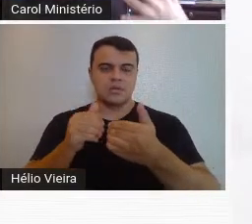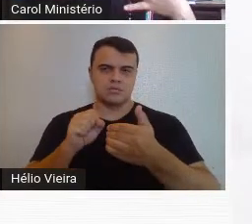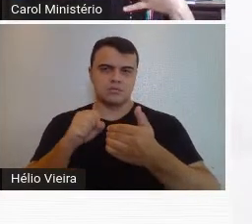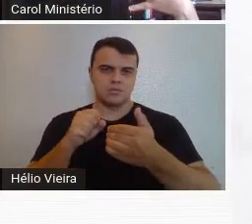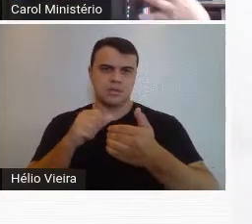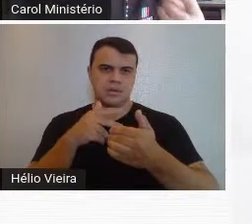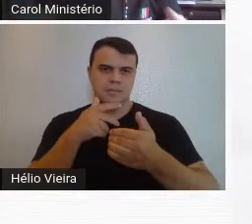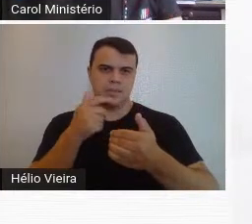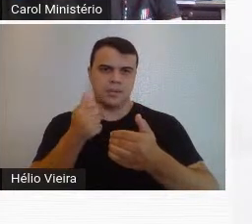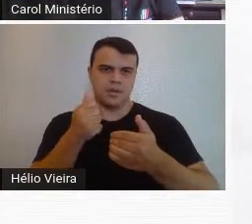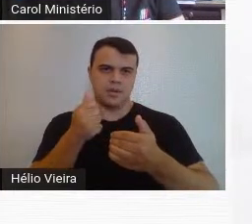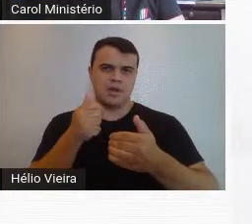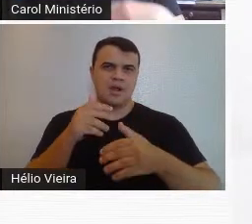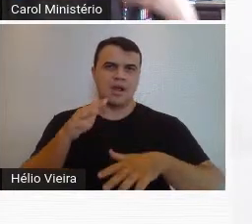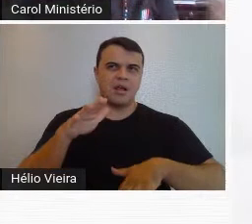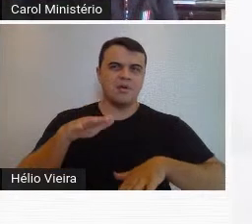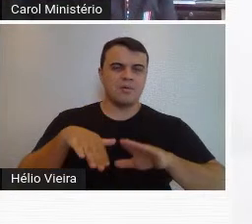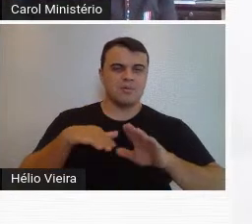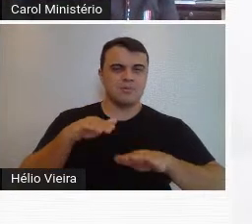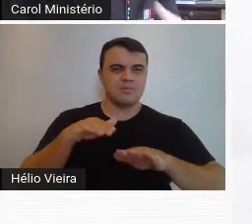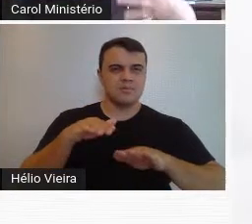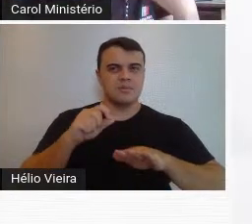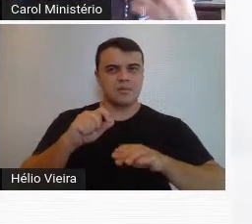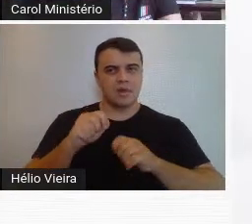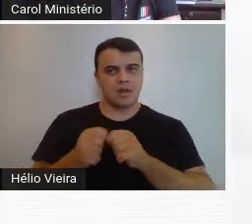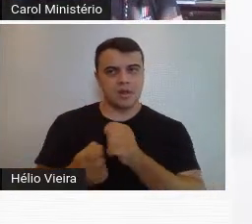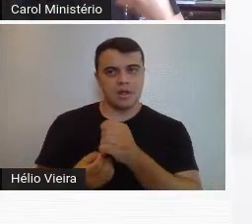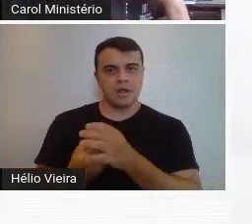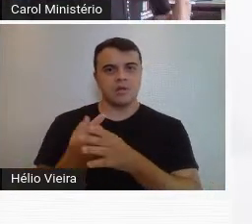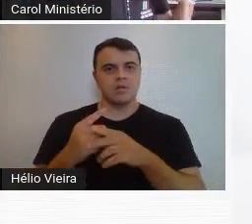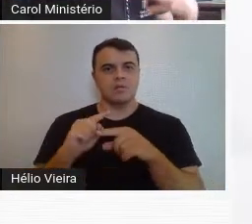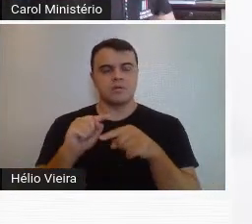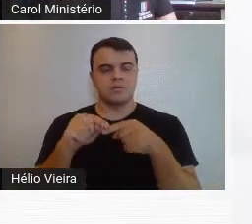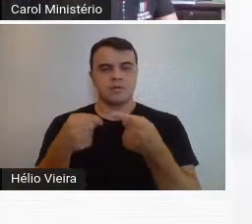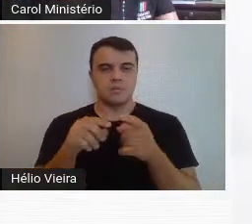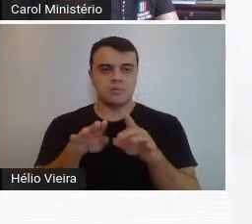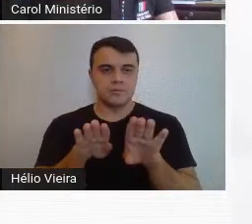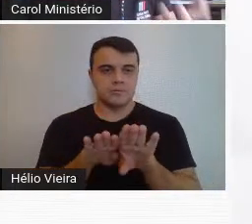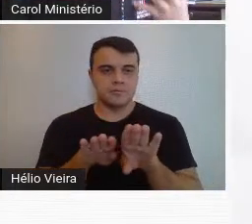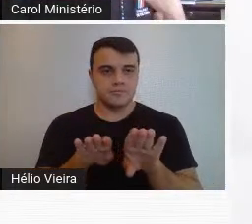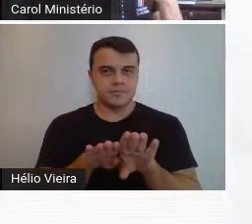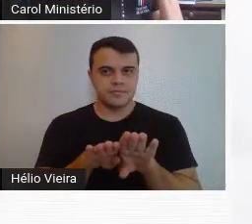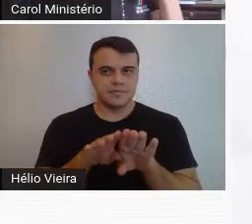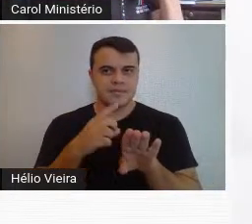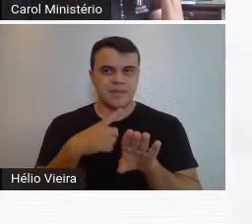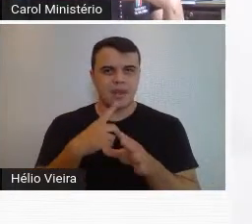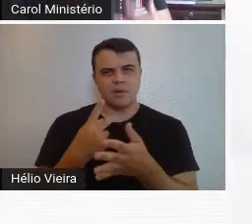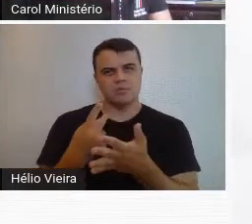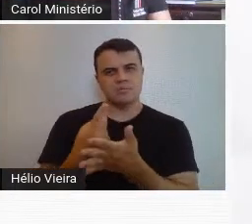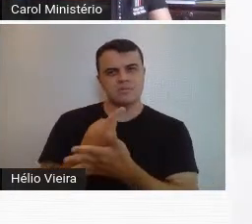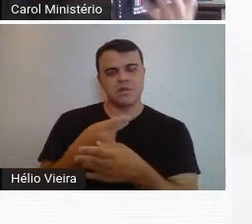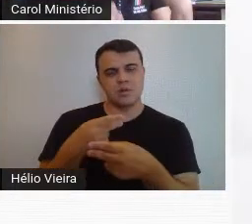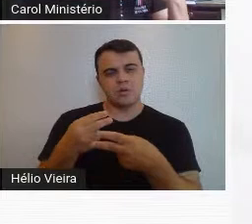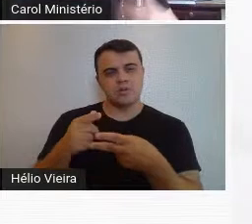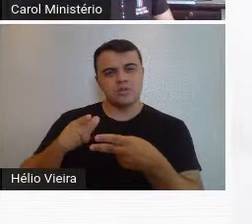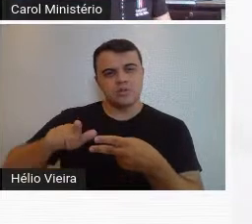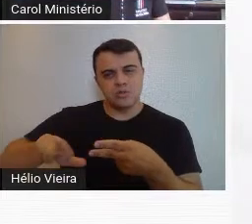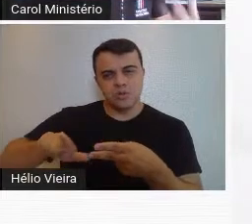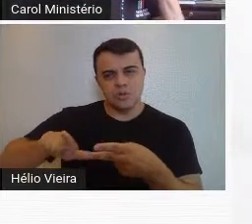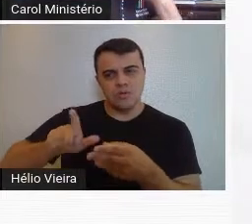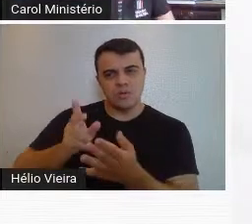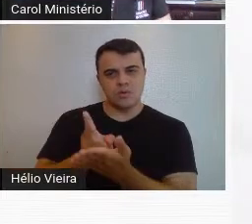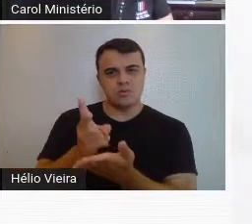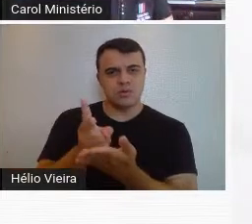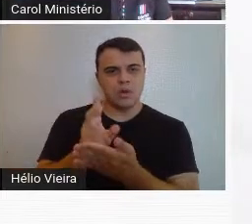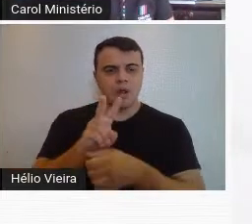vão surgindo, depois alguns eventos que voltam de novo na